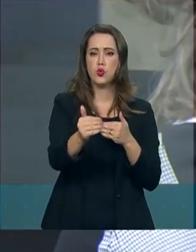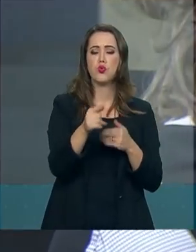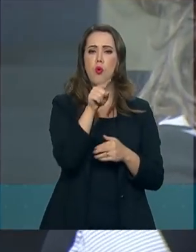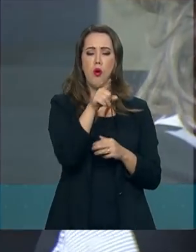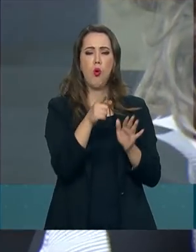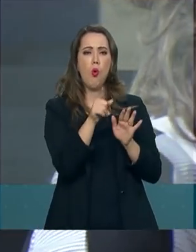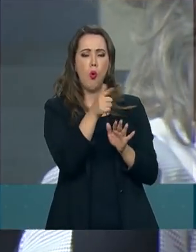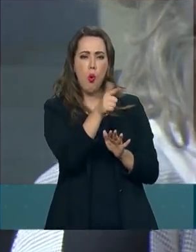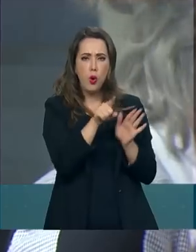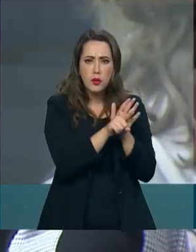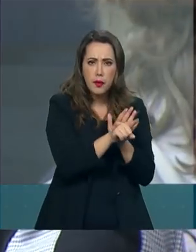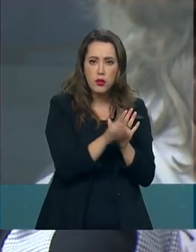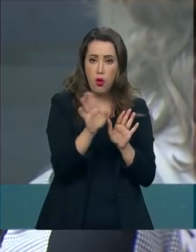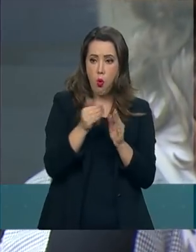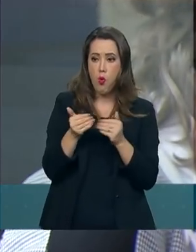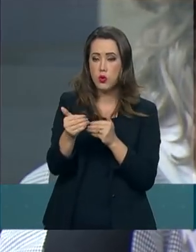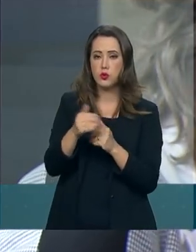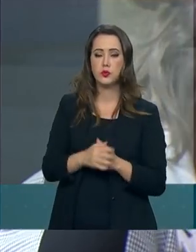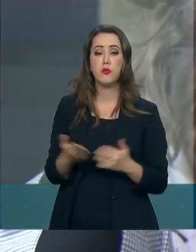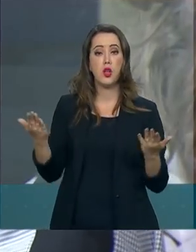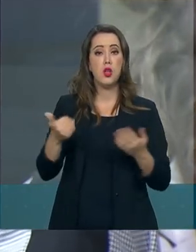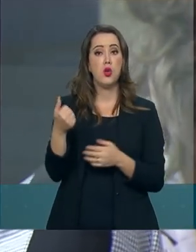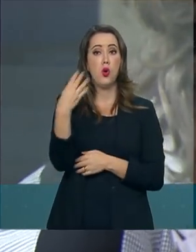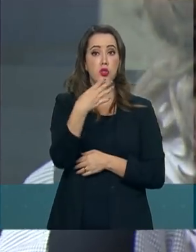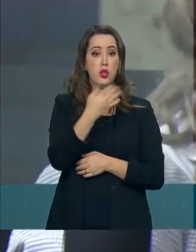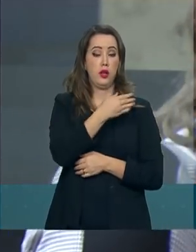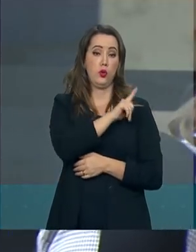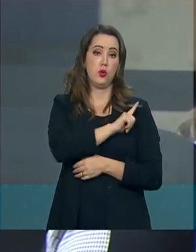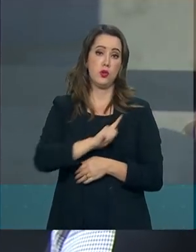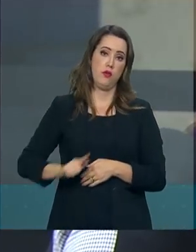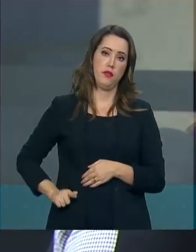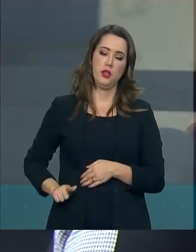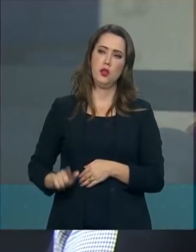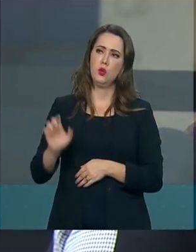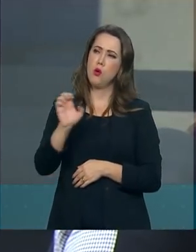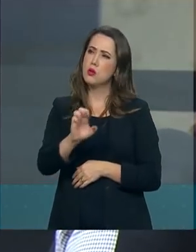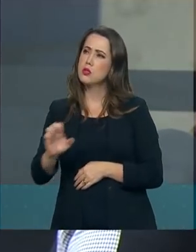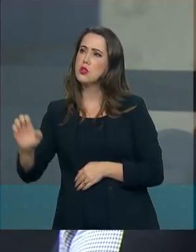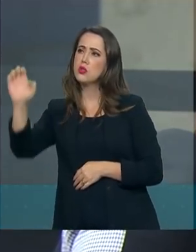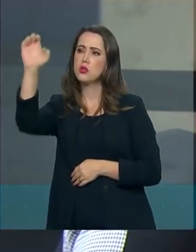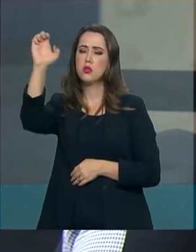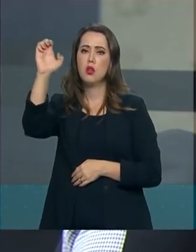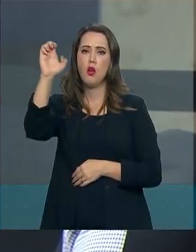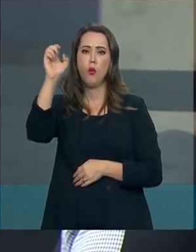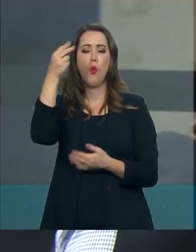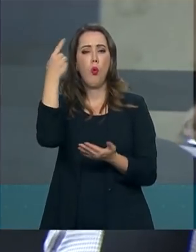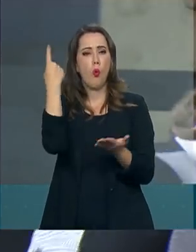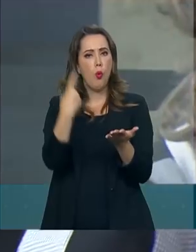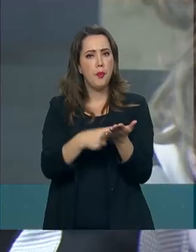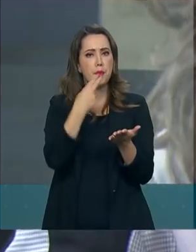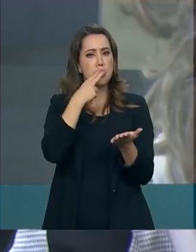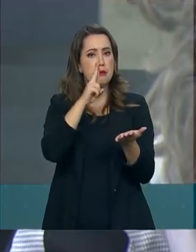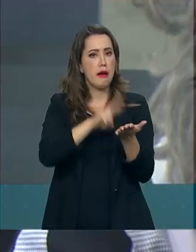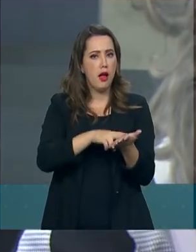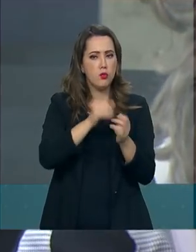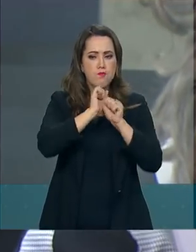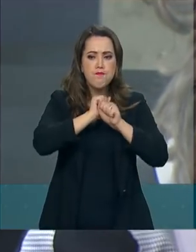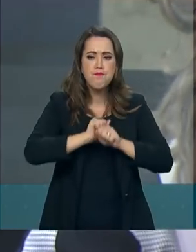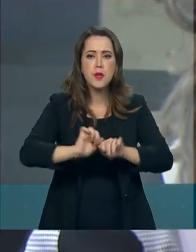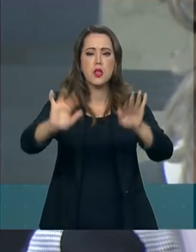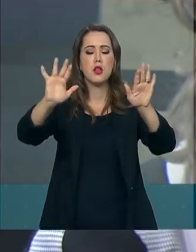vamos lá. E hoje, 14 governadores de Estado emitiram, firmaram uma carta pública